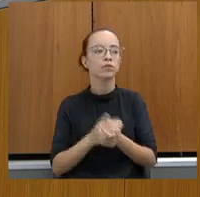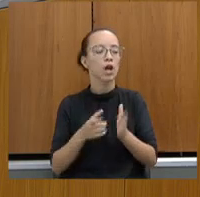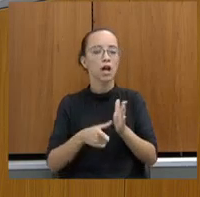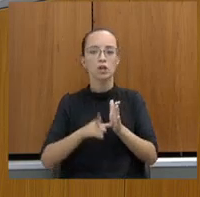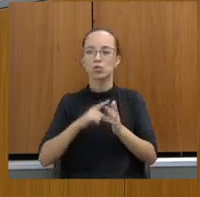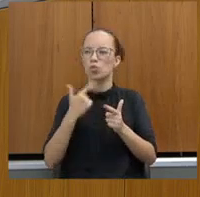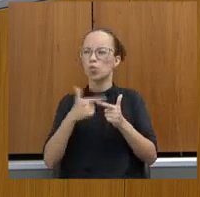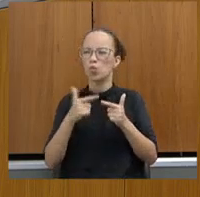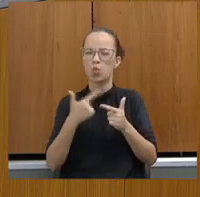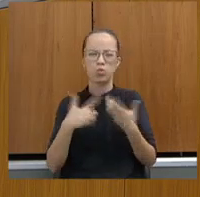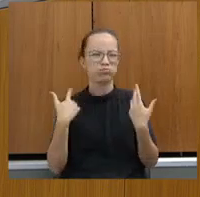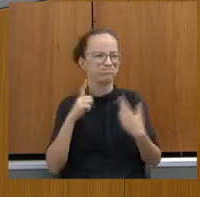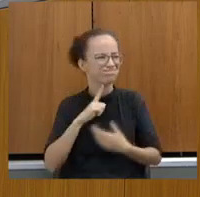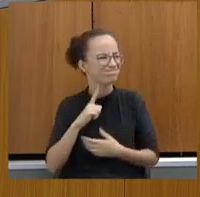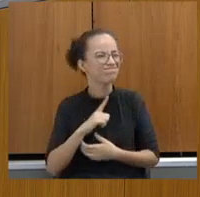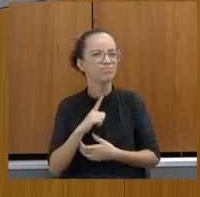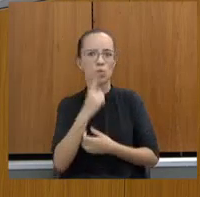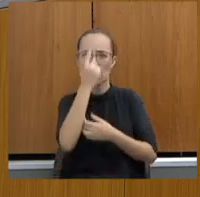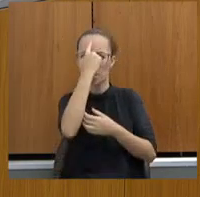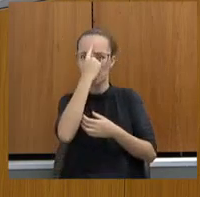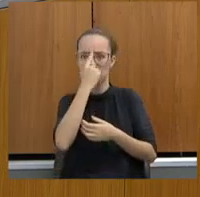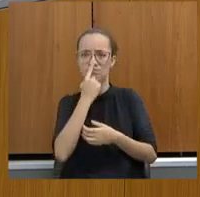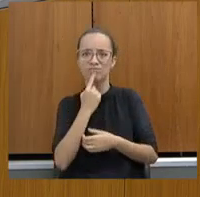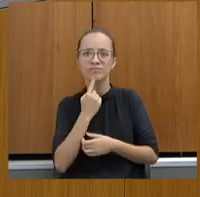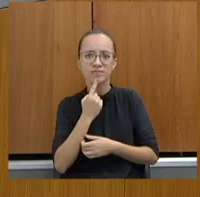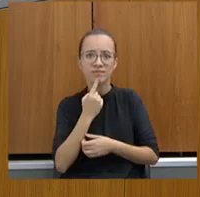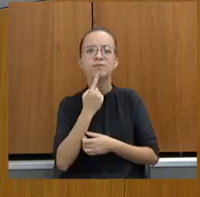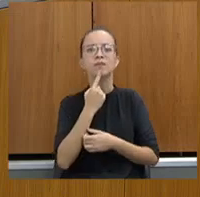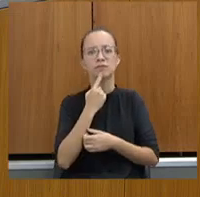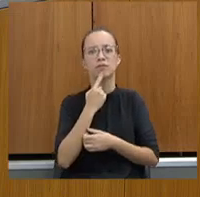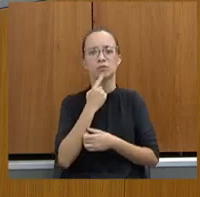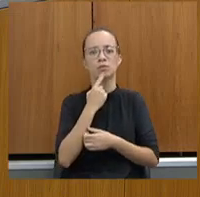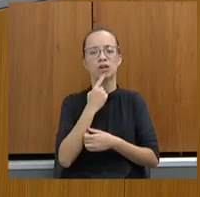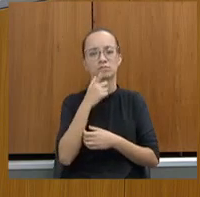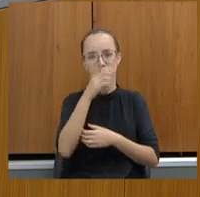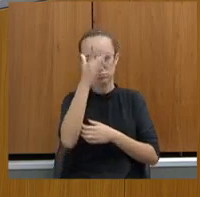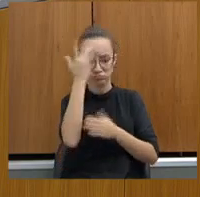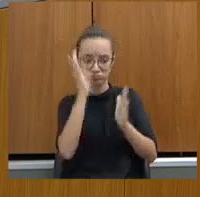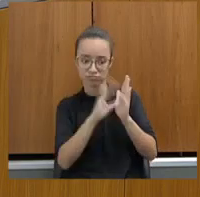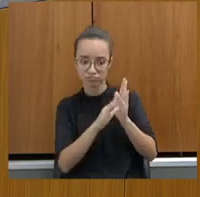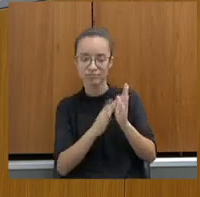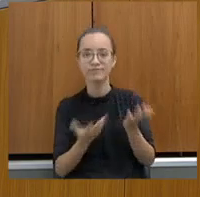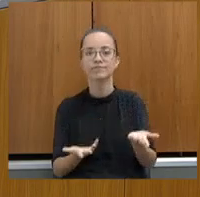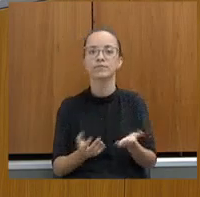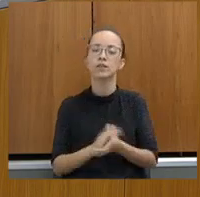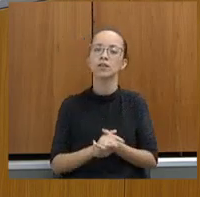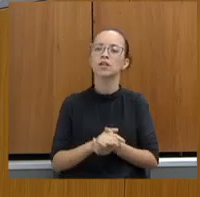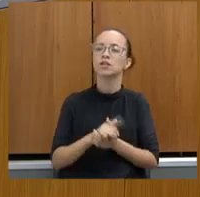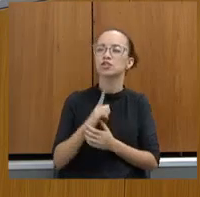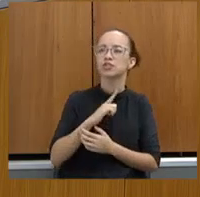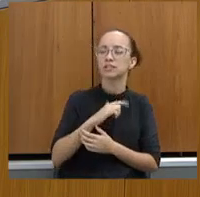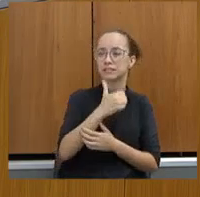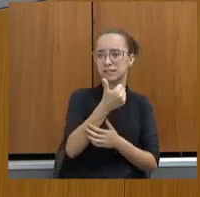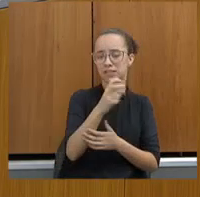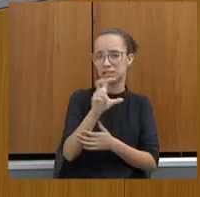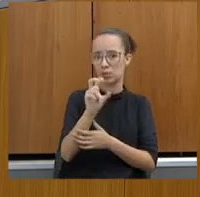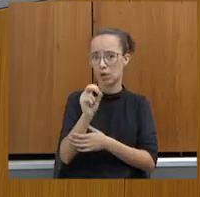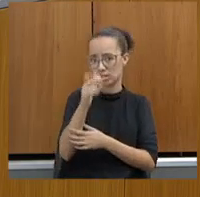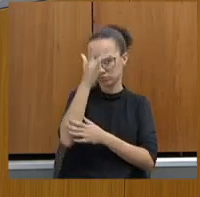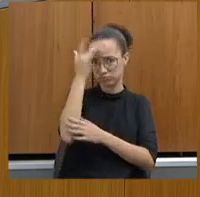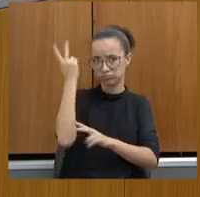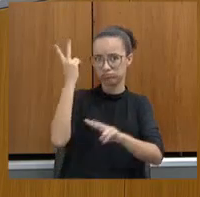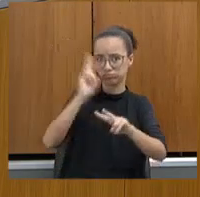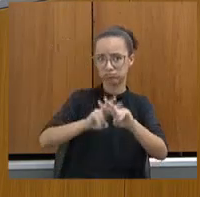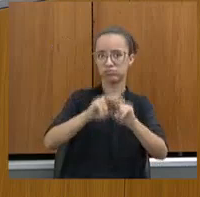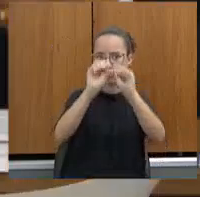esse perfil de apenado. E nós tínhamos, deputado, em torno de 150 presos no